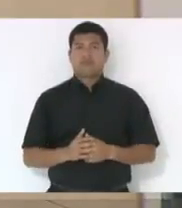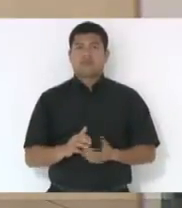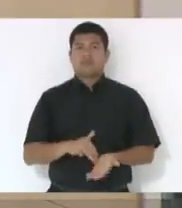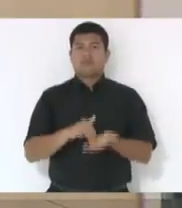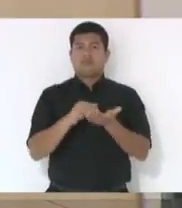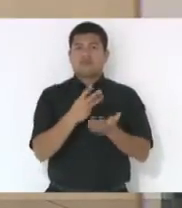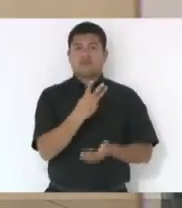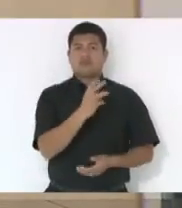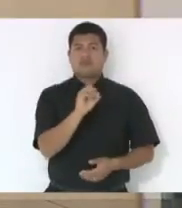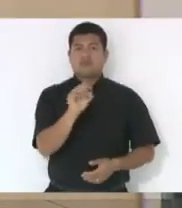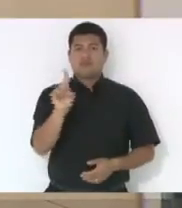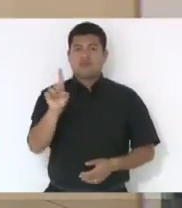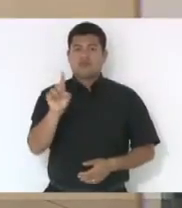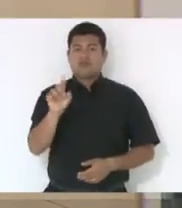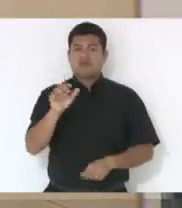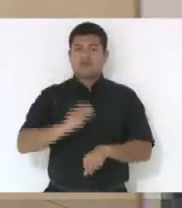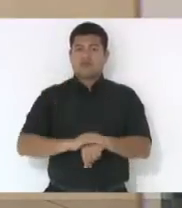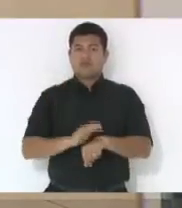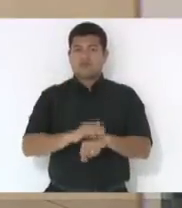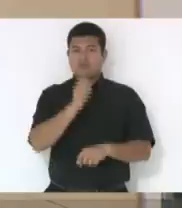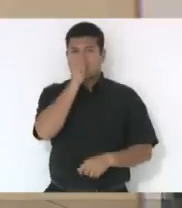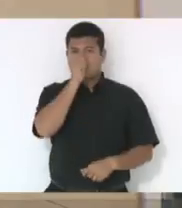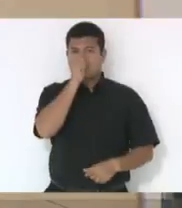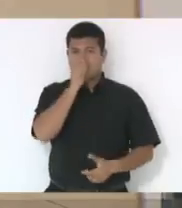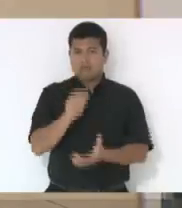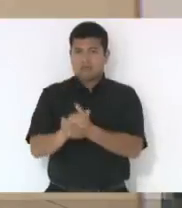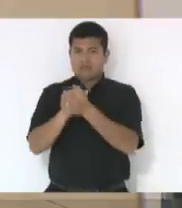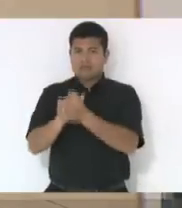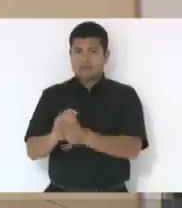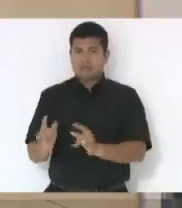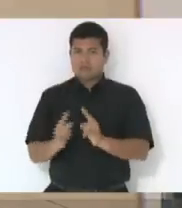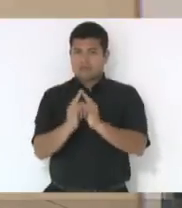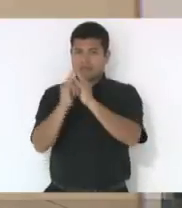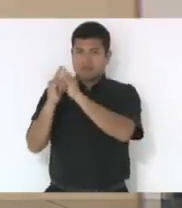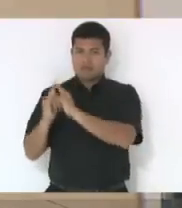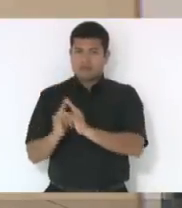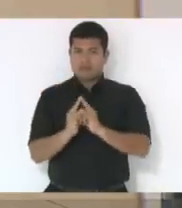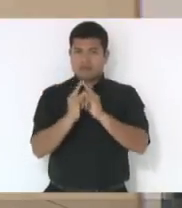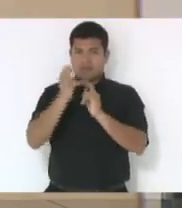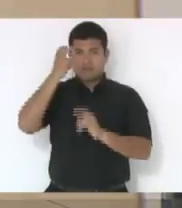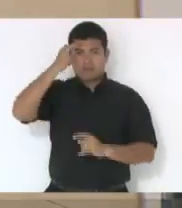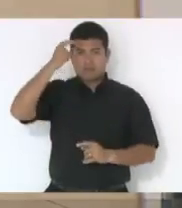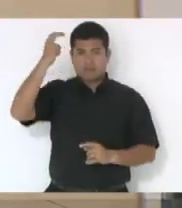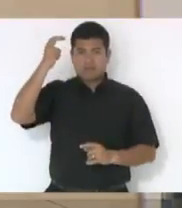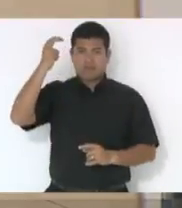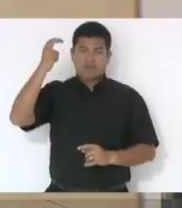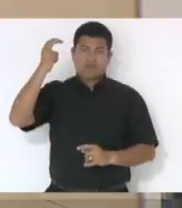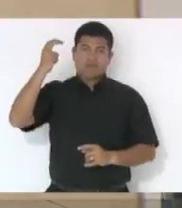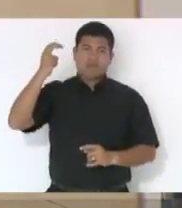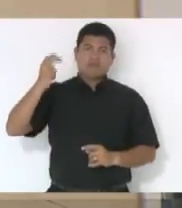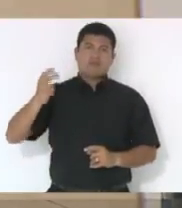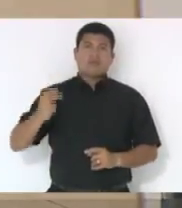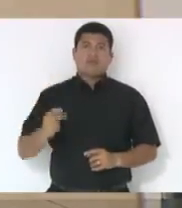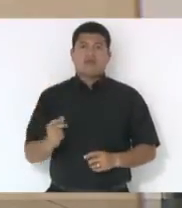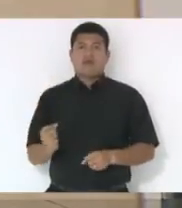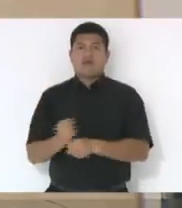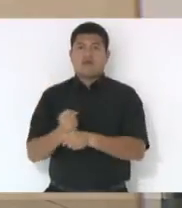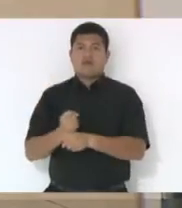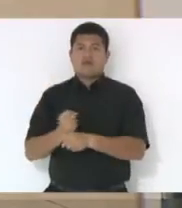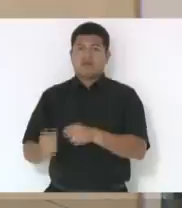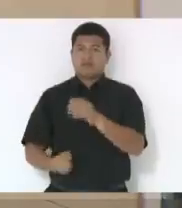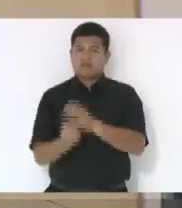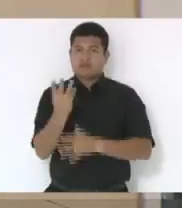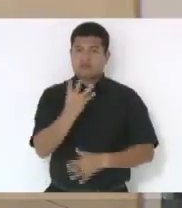301, deputado João Amin, cumprimentando a Fundação Catarinense de Cultura pela passagem dos 40 anos de